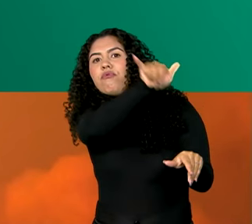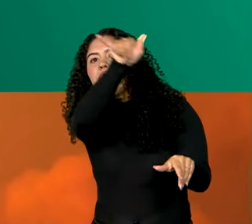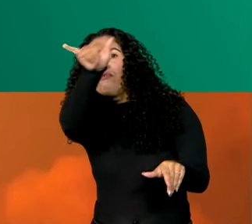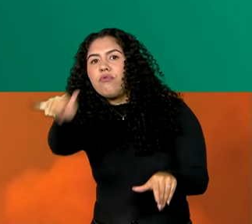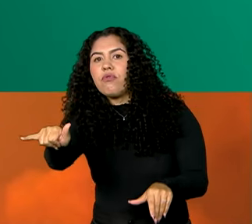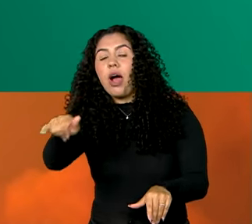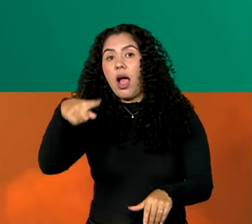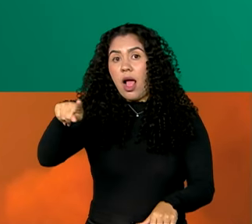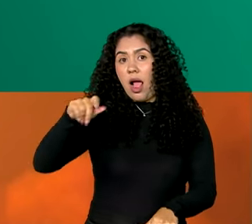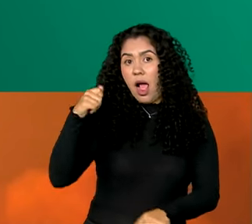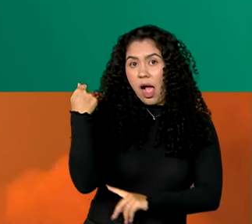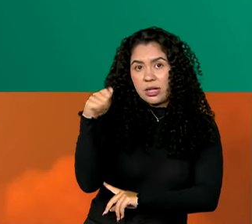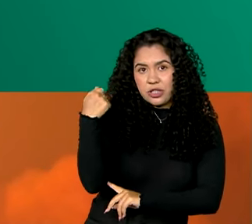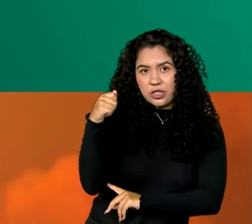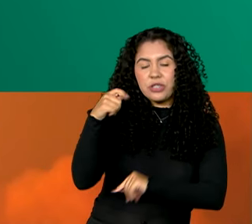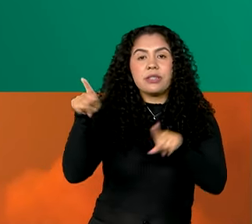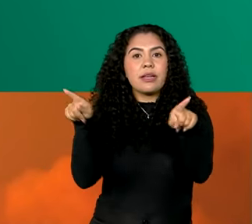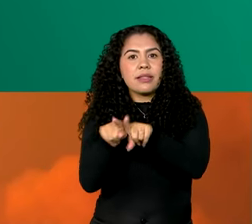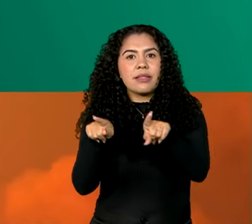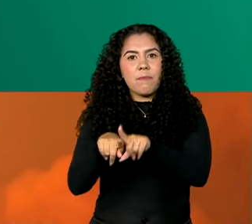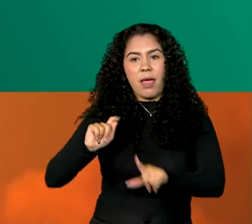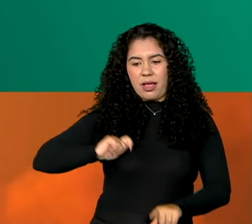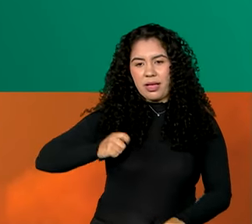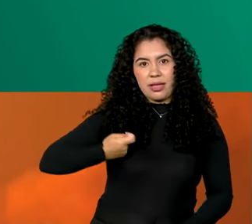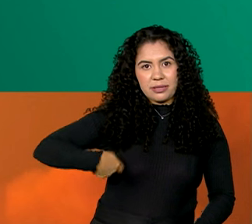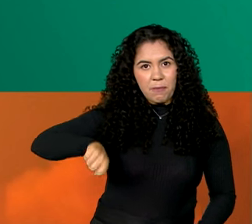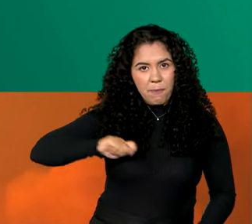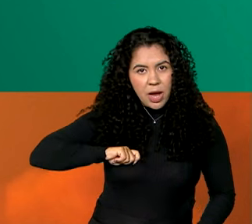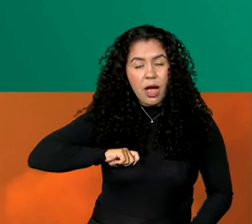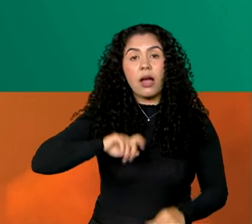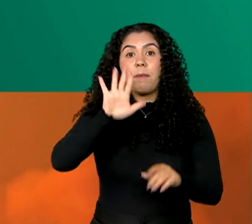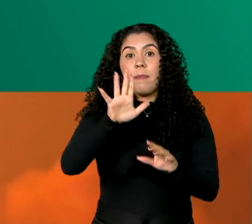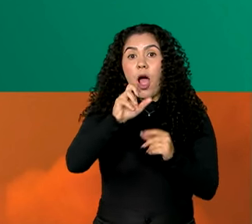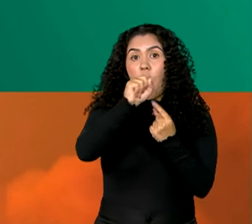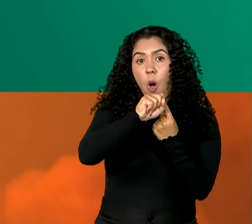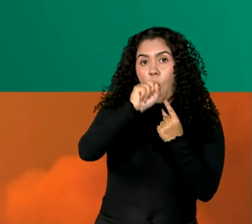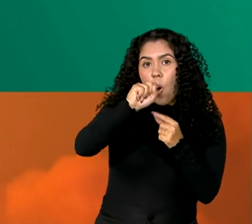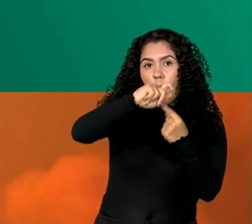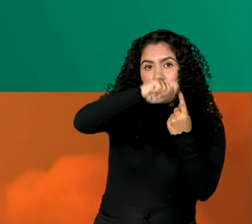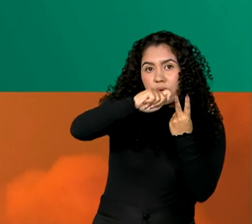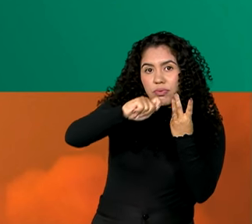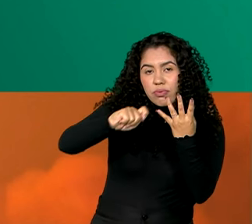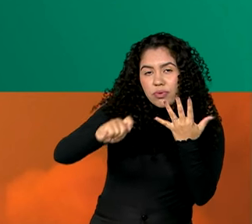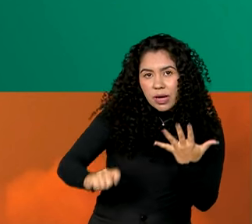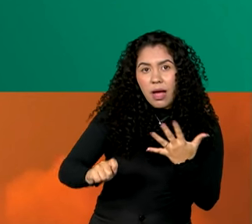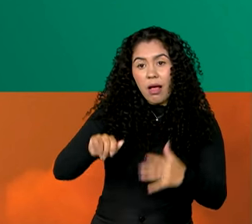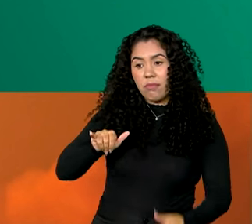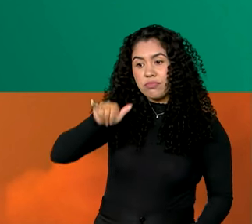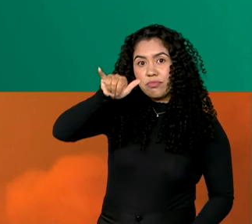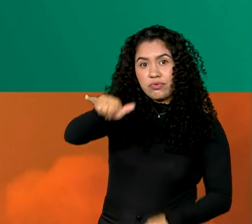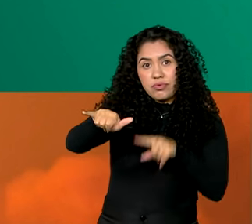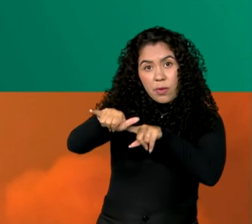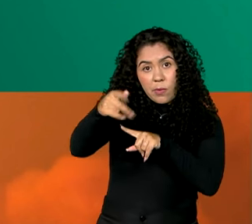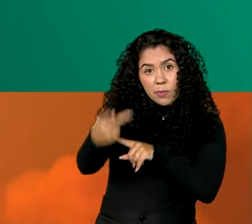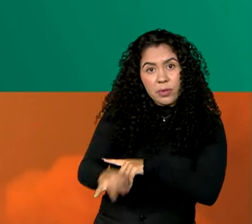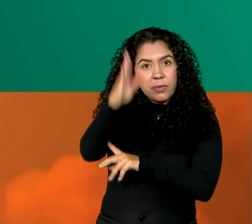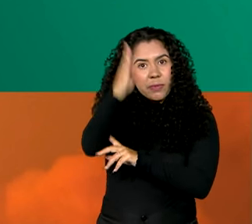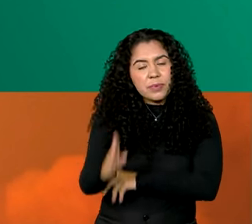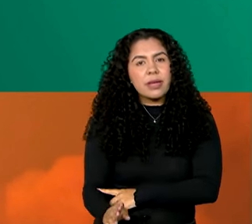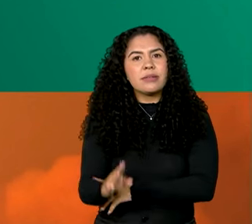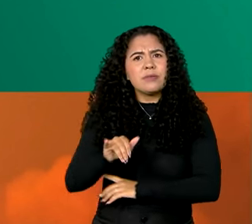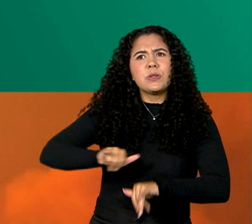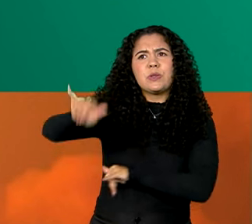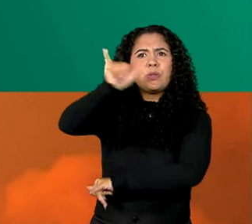Guarulhos-Madri, na Espanha. Nos primeiros oito meses deste ano, a aviação brasileira teve o movimento de mais de